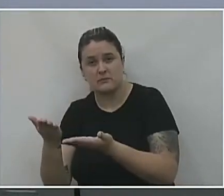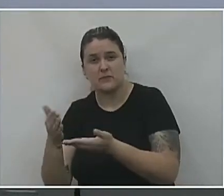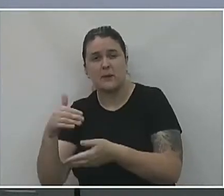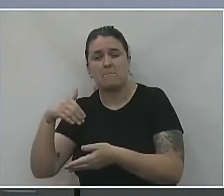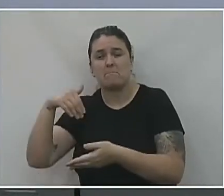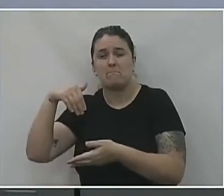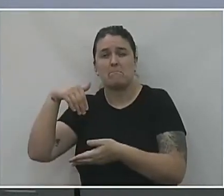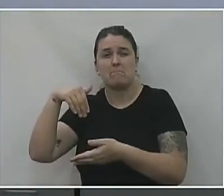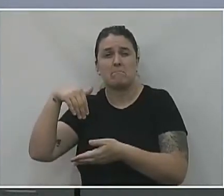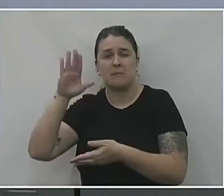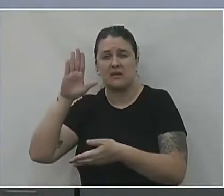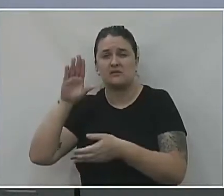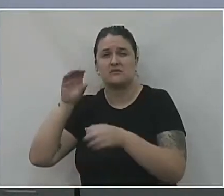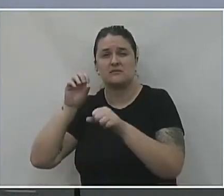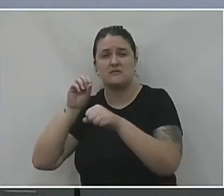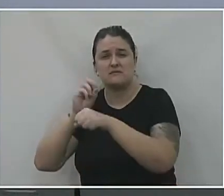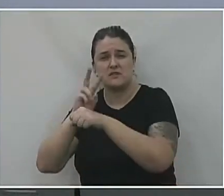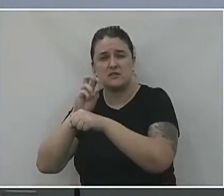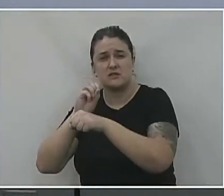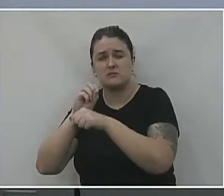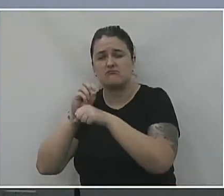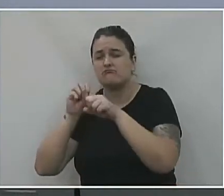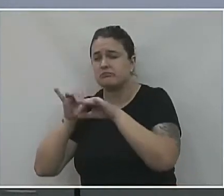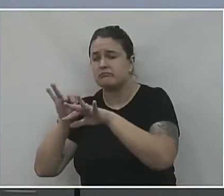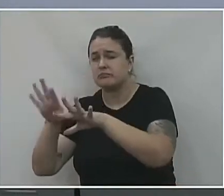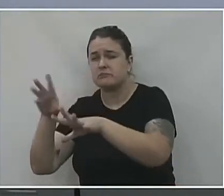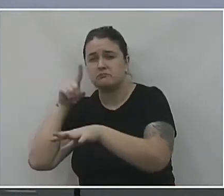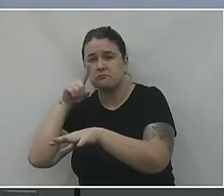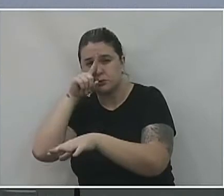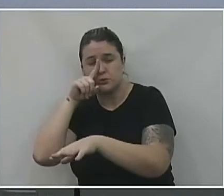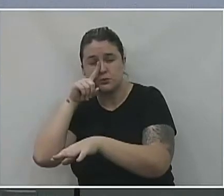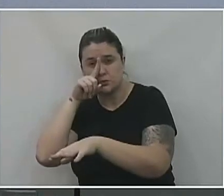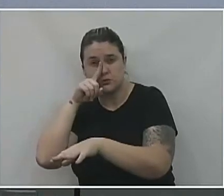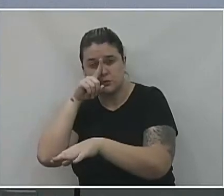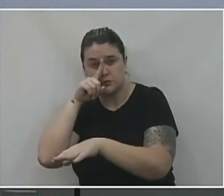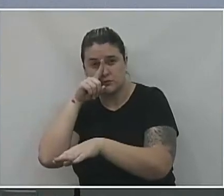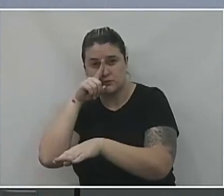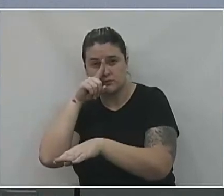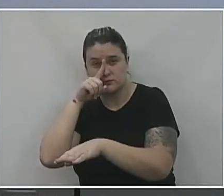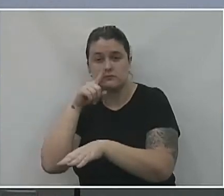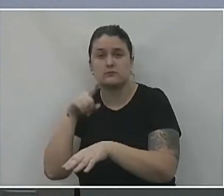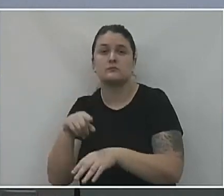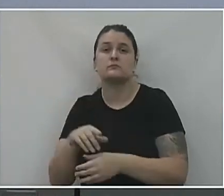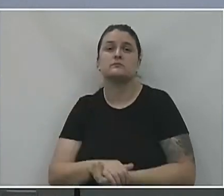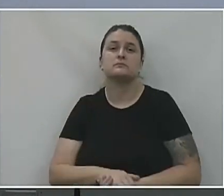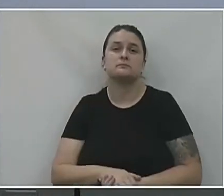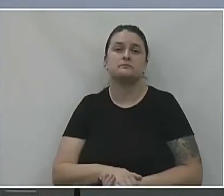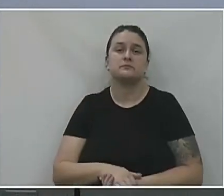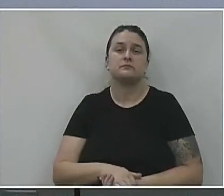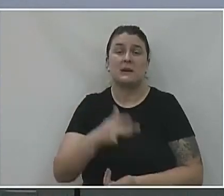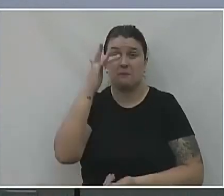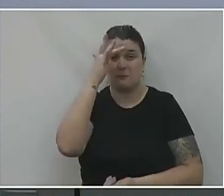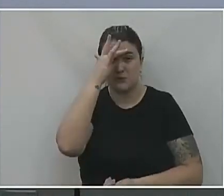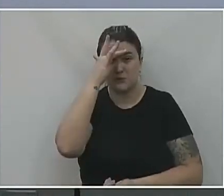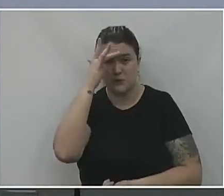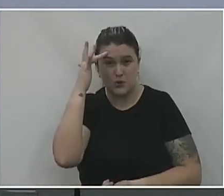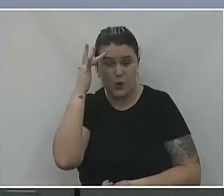transmissão, quanto maior o número de pessoas pegam o vírus, maior é o número de pessoas que têm